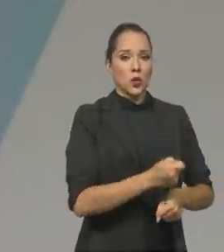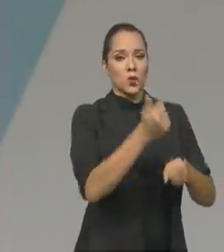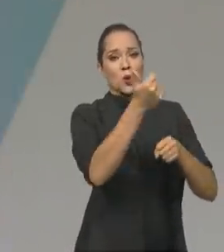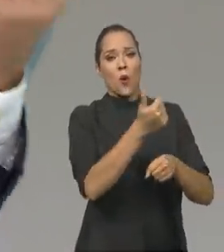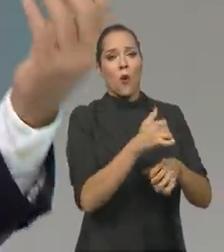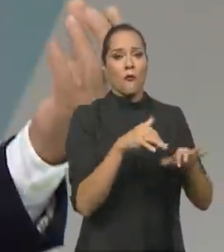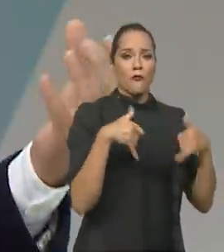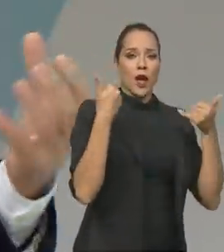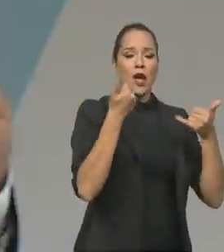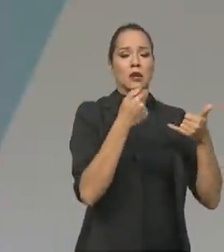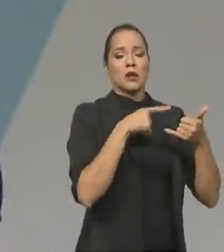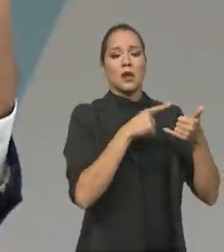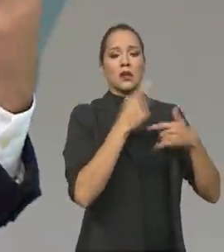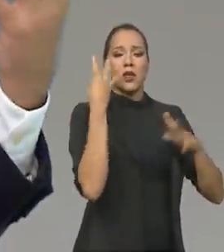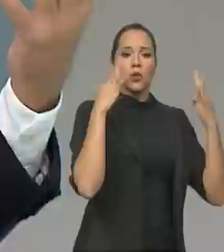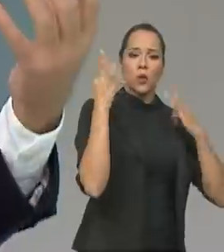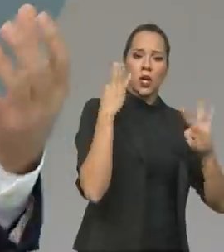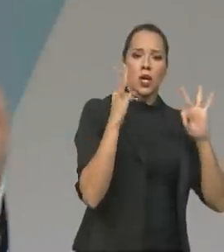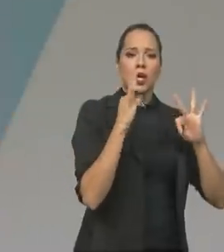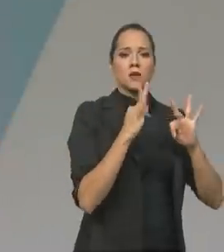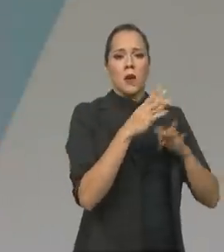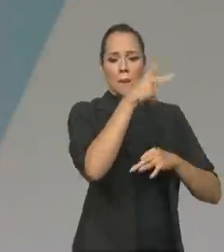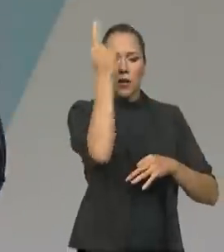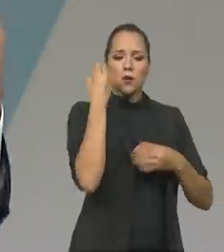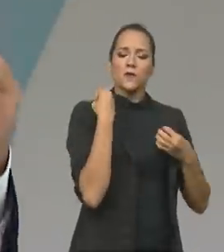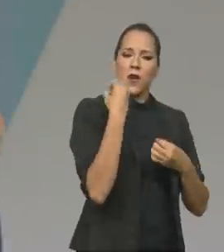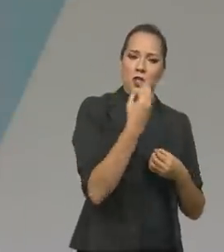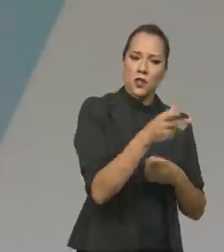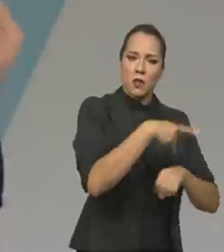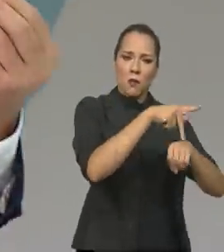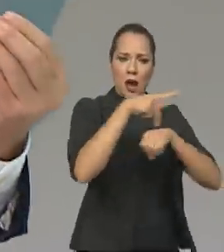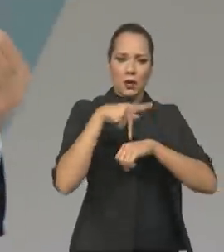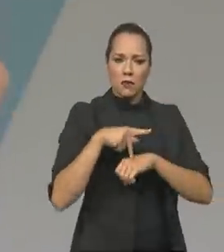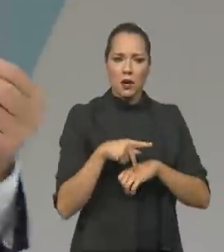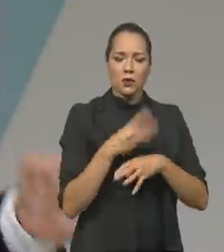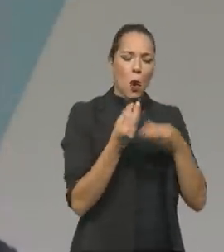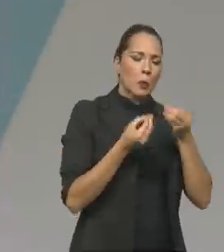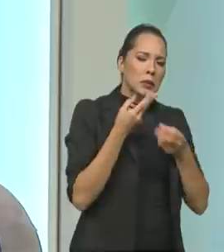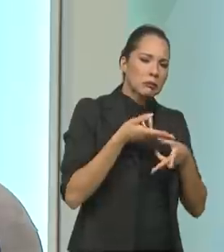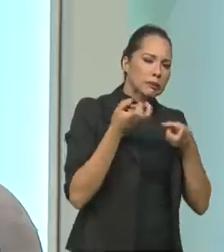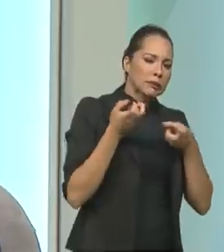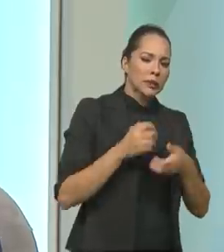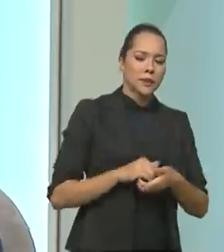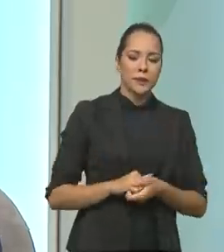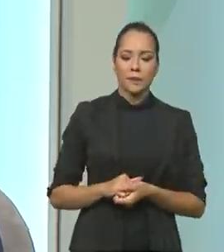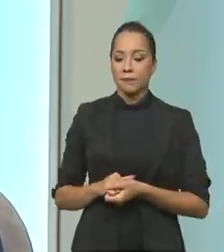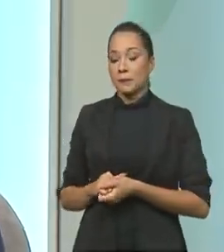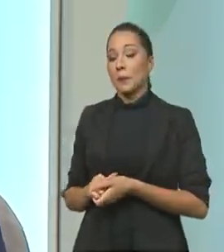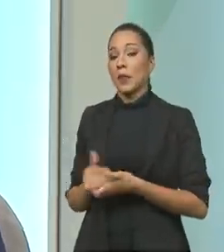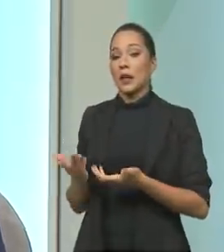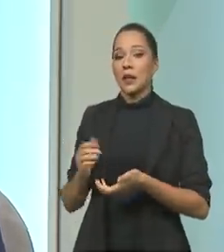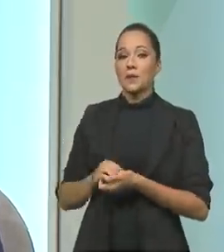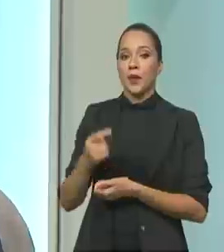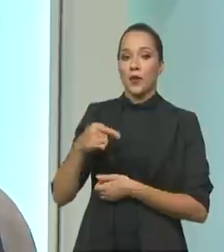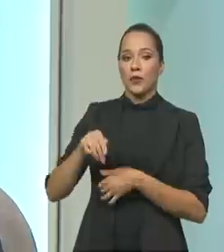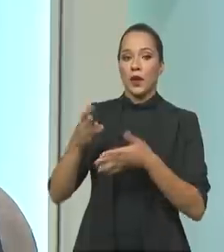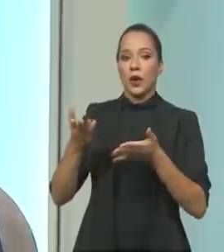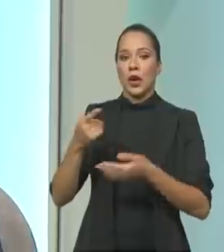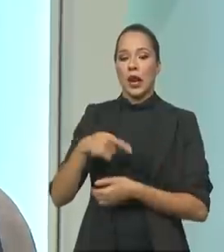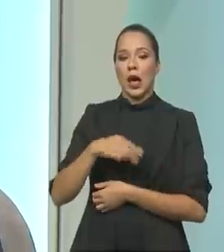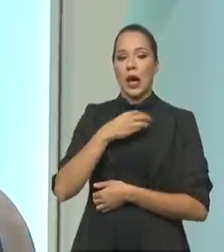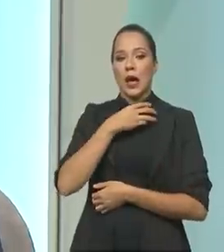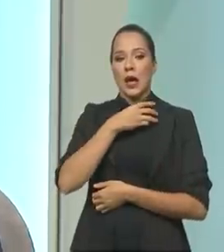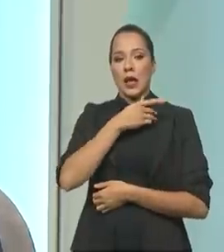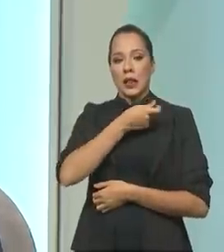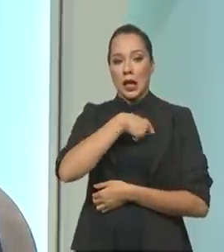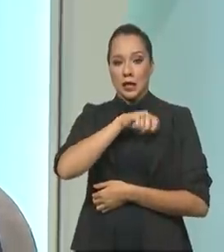tenha o turismo incrementado, as pessoas viajando pelo país. Como é que o senhor está vendo isso? Paulo, eu estive agora em Madrid, na Organização